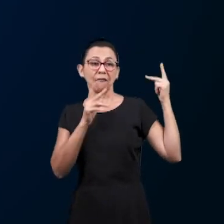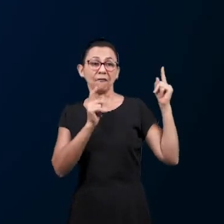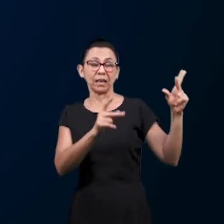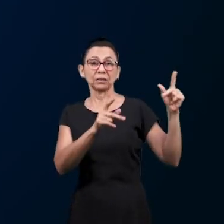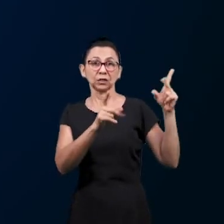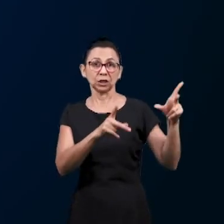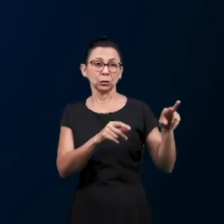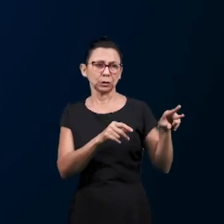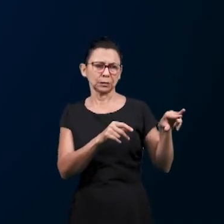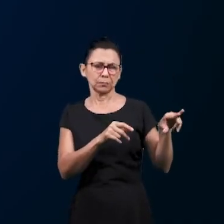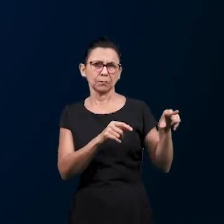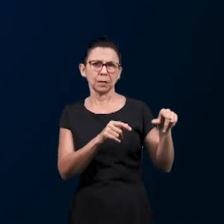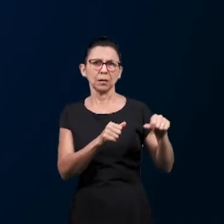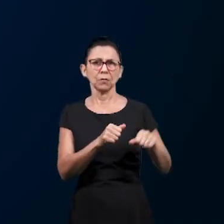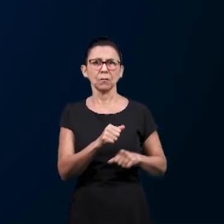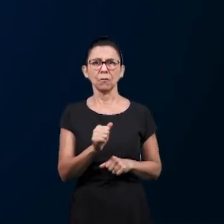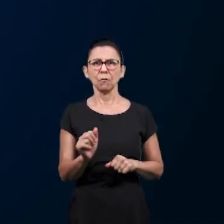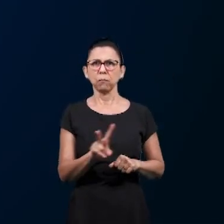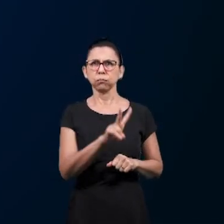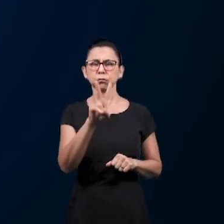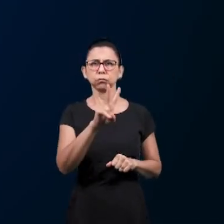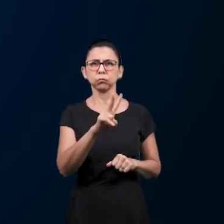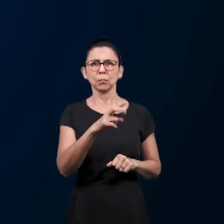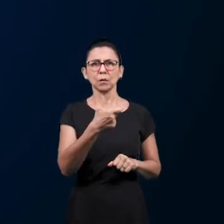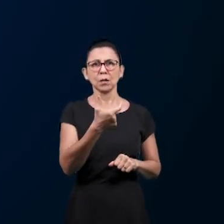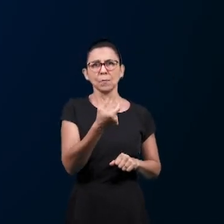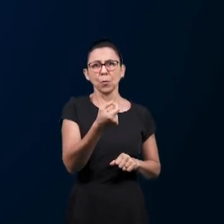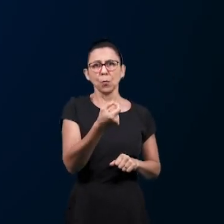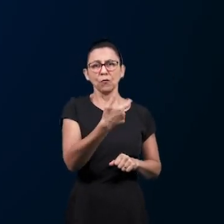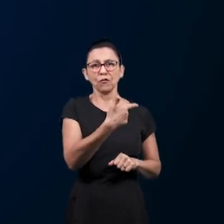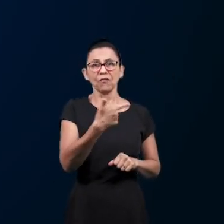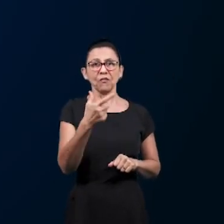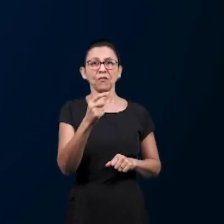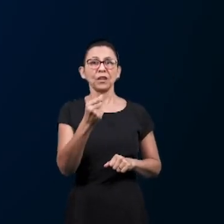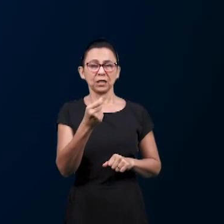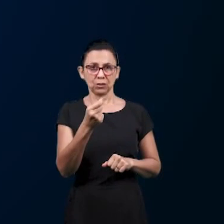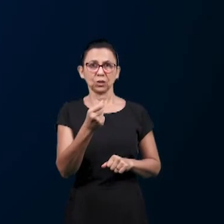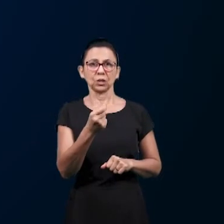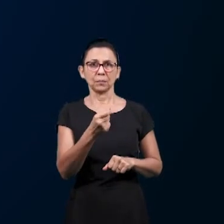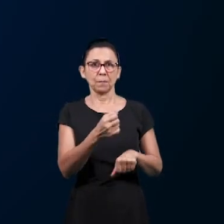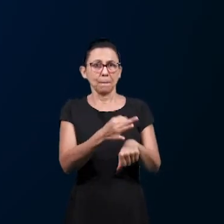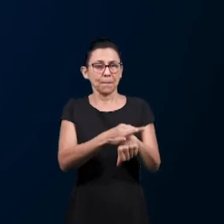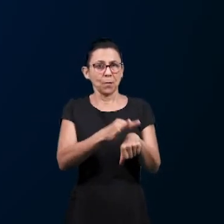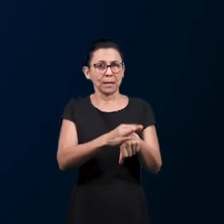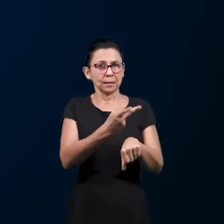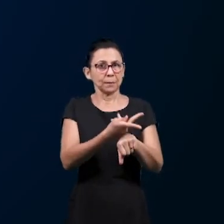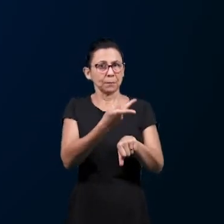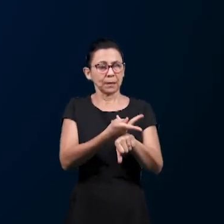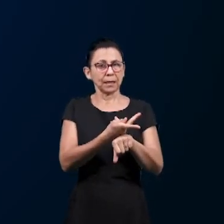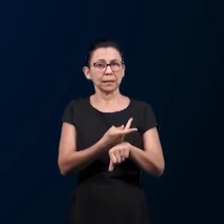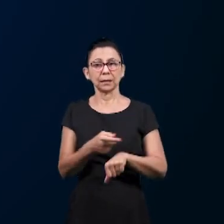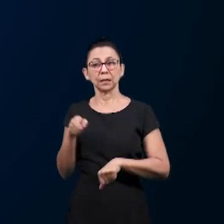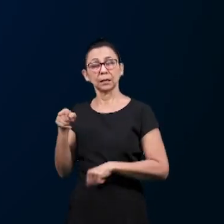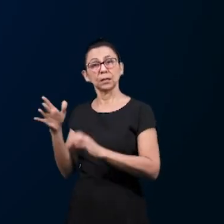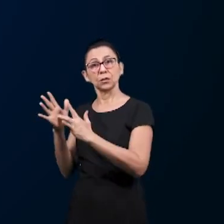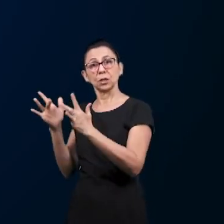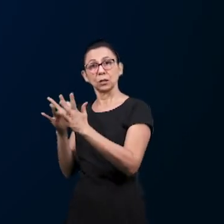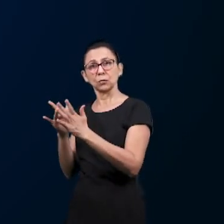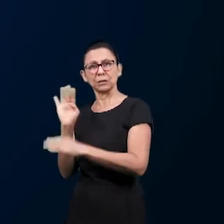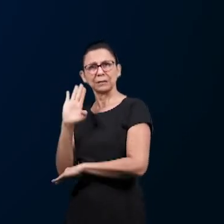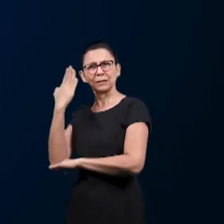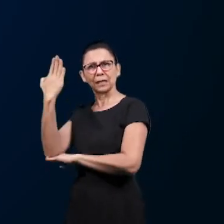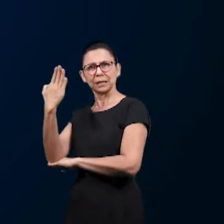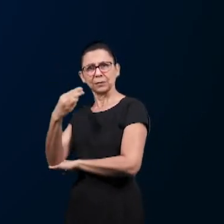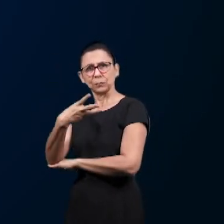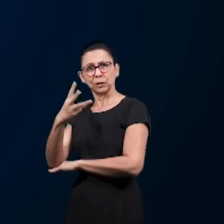vendido por seus irmãos pelo preço de 20 moedas de prata, da mesma forma que Jesus foi traído por um dos discípulos pelo